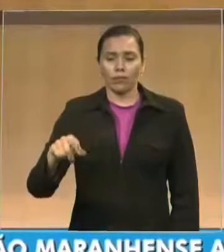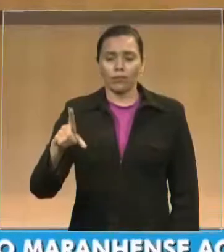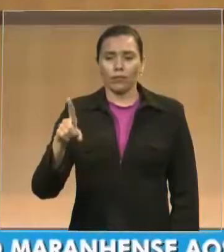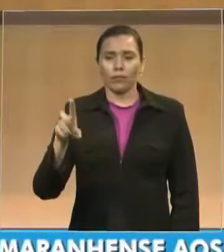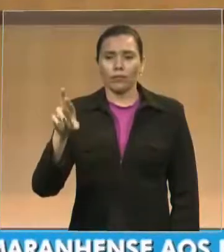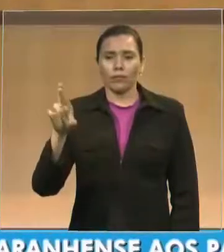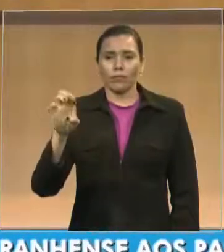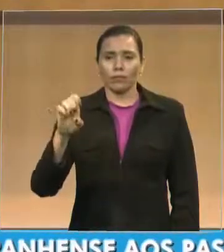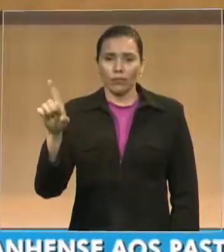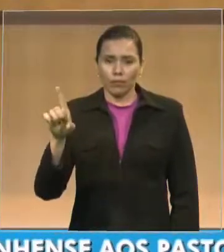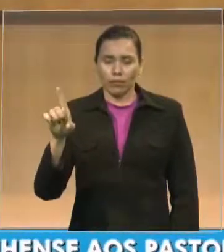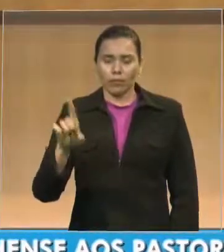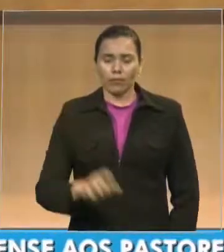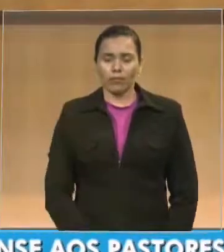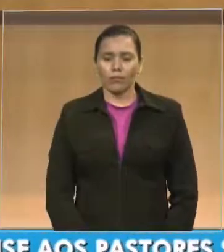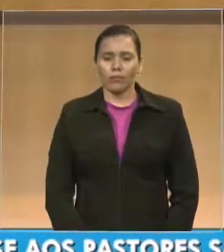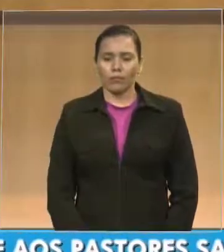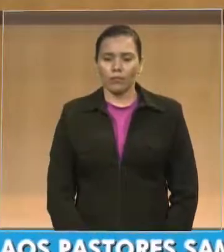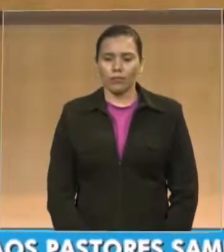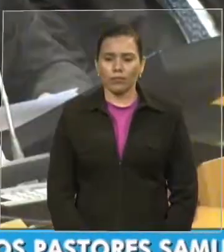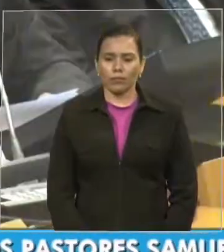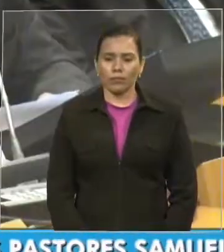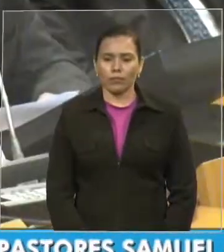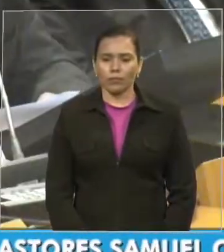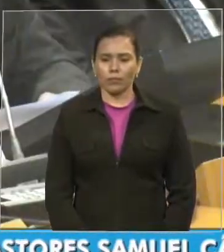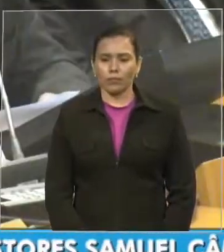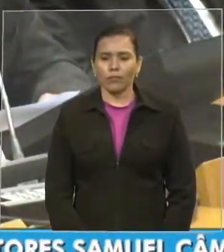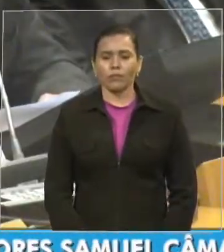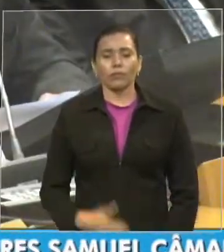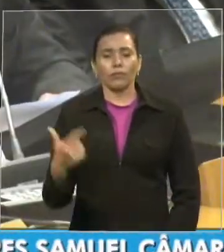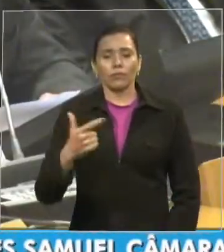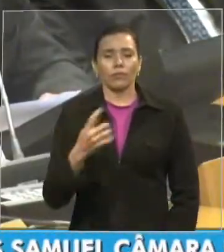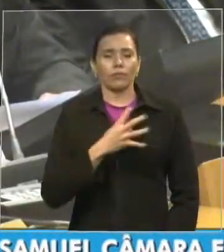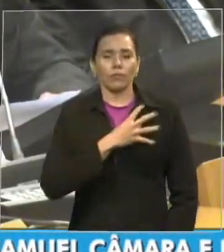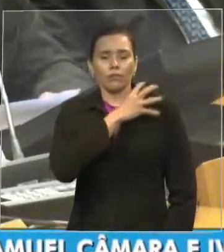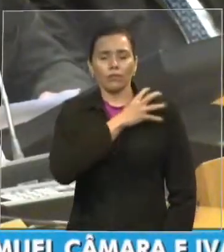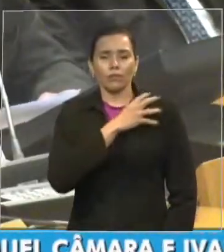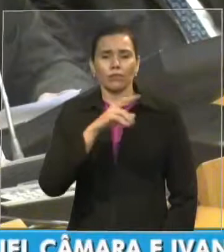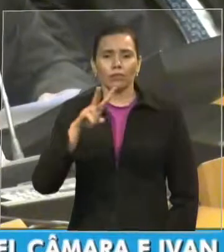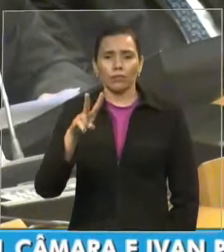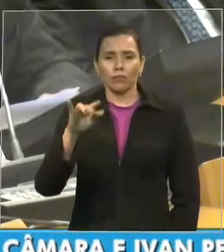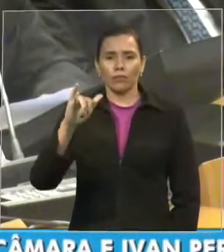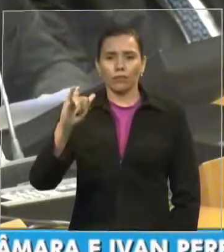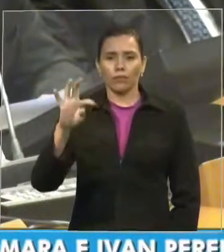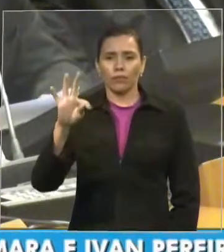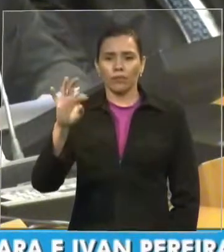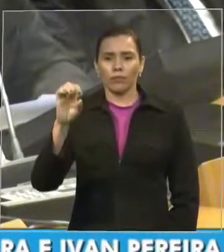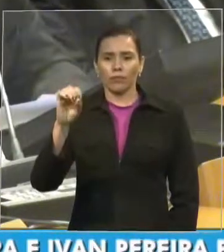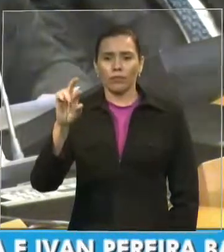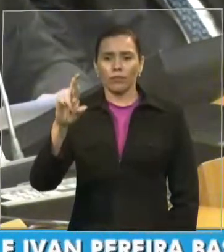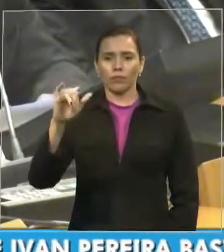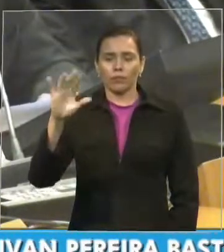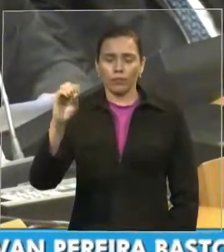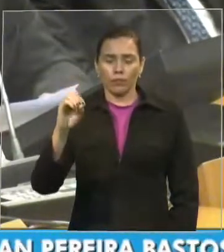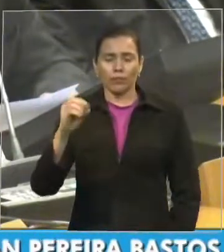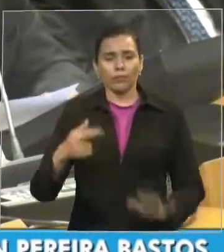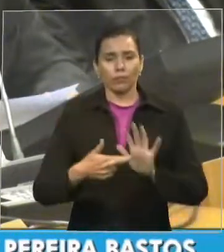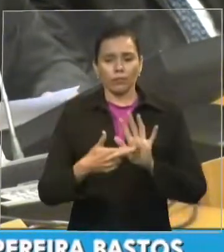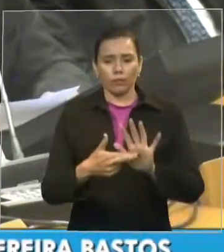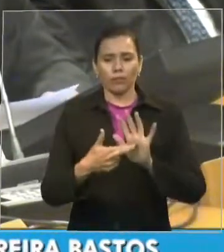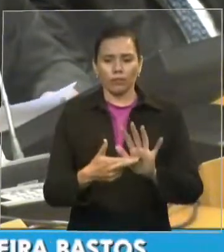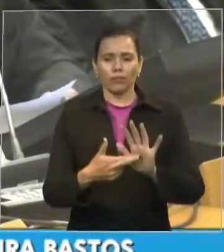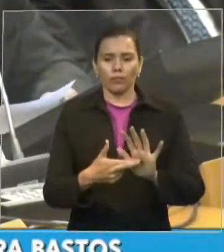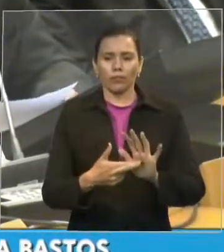Convido o segundo tenente Vitório, neste ato, representando o comandante do